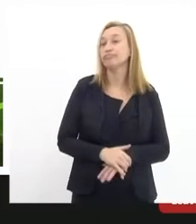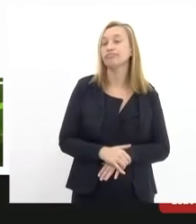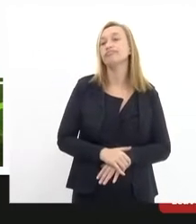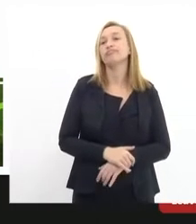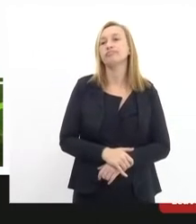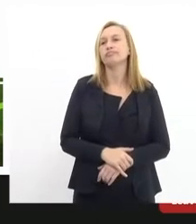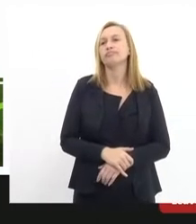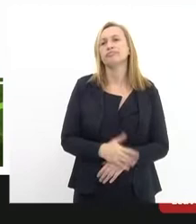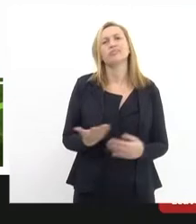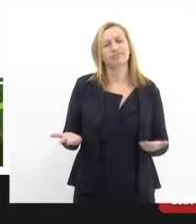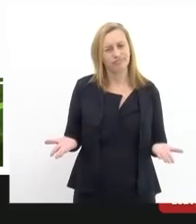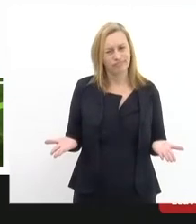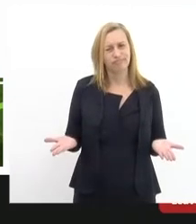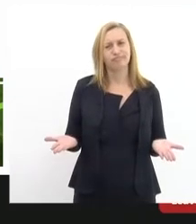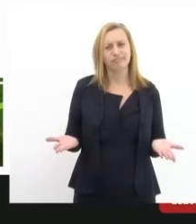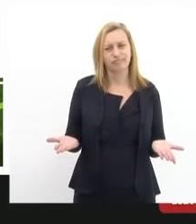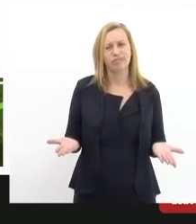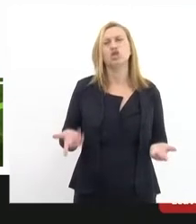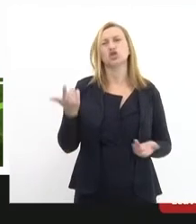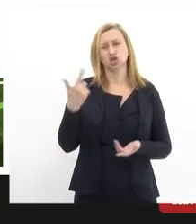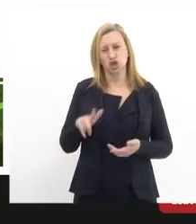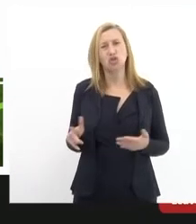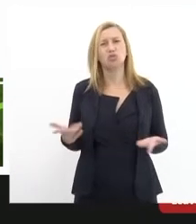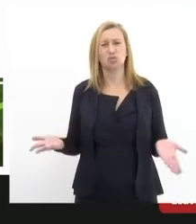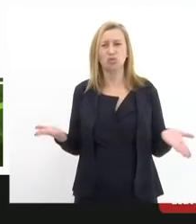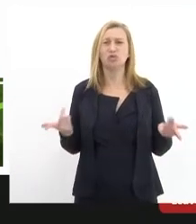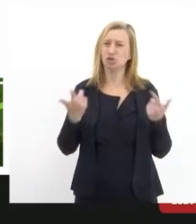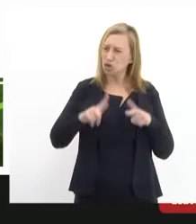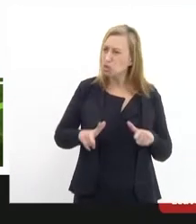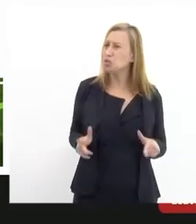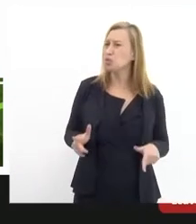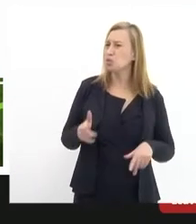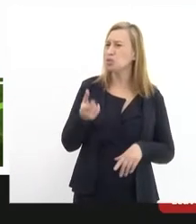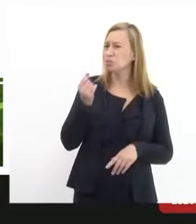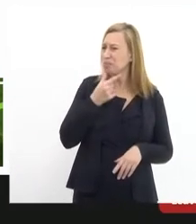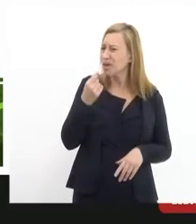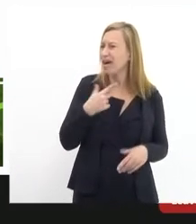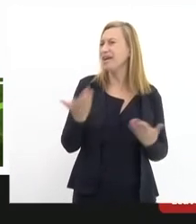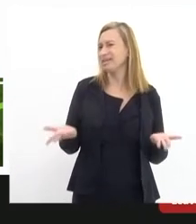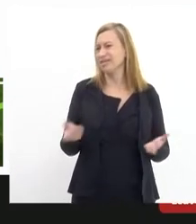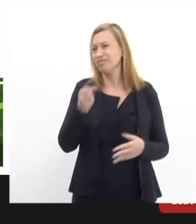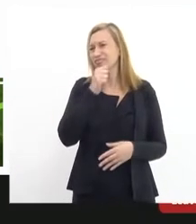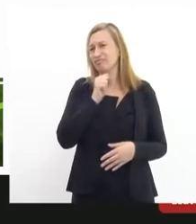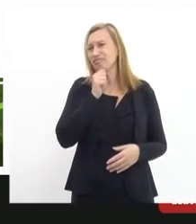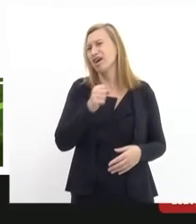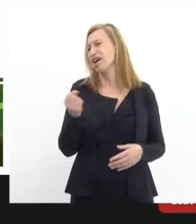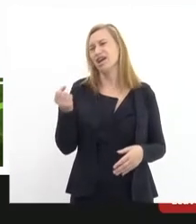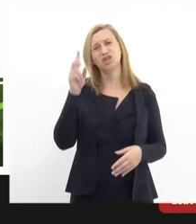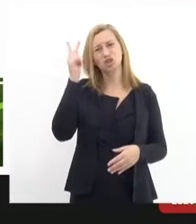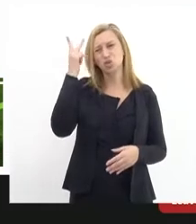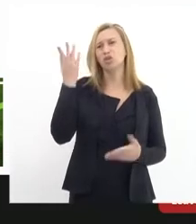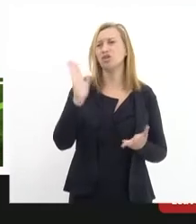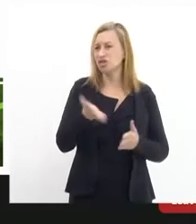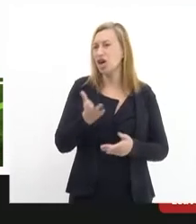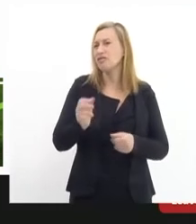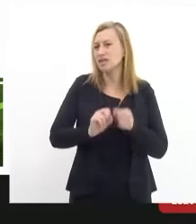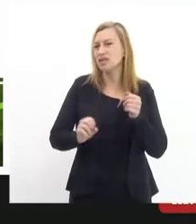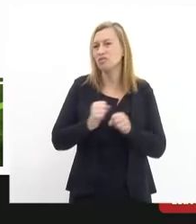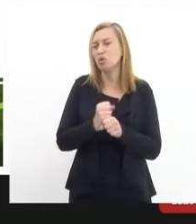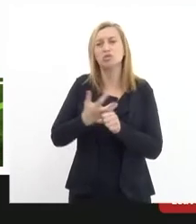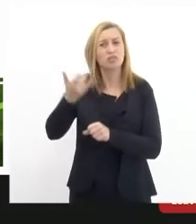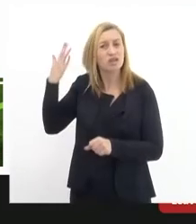Corcovado. Ora, Caíter, nós, de novo, gente, de novo, essa história é velha. Nós já fizemos... Vamos passar,